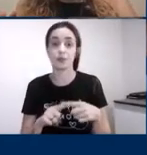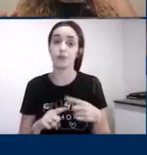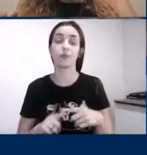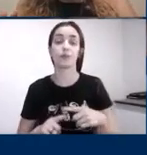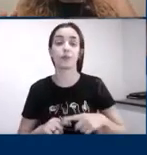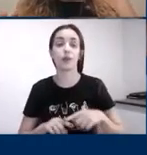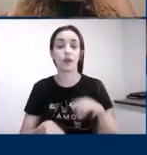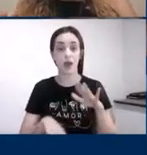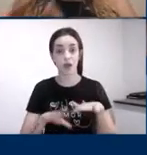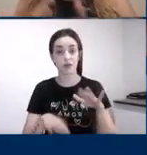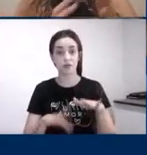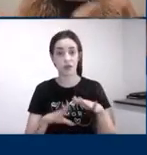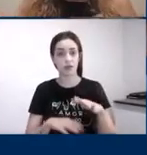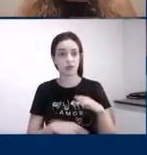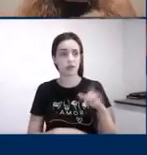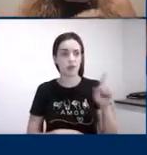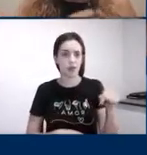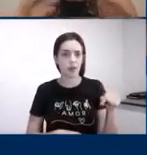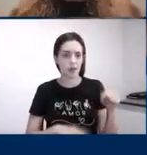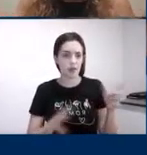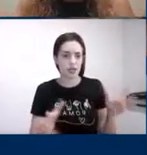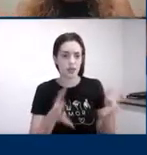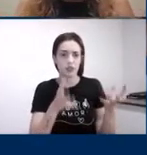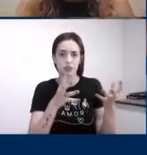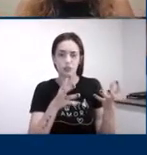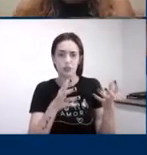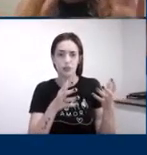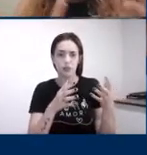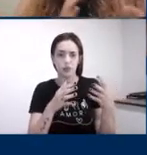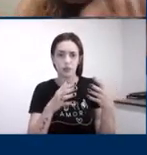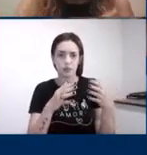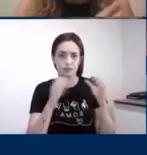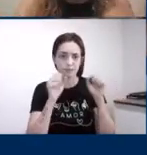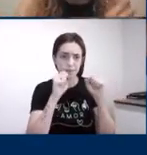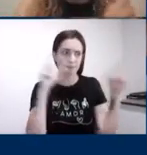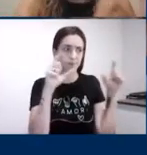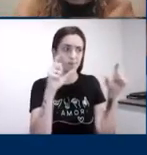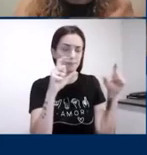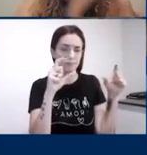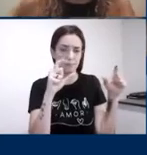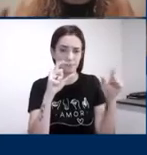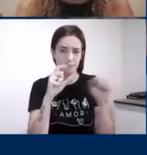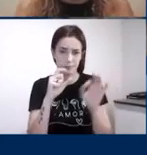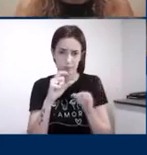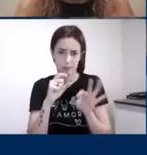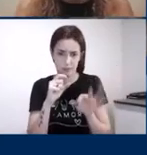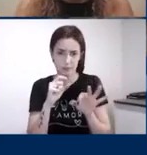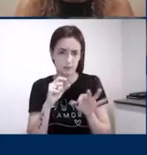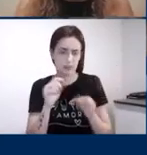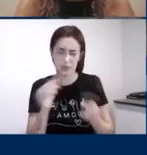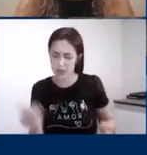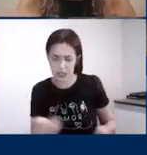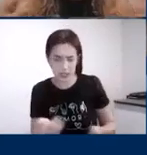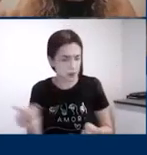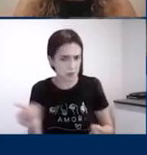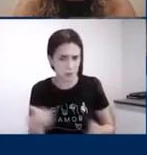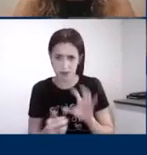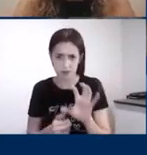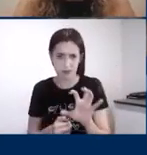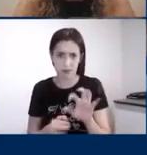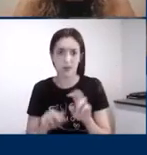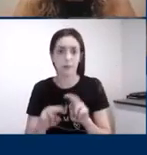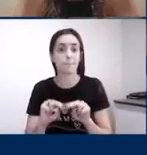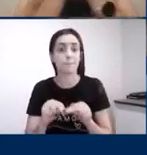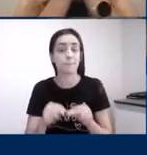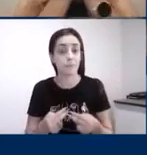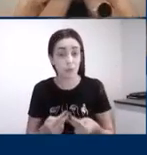risco. E essa é uma atenção que vem automática com a gente de fábrica desde o bebê. por isso que a